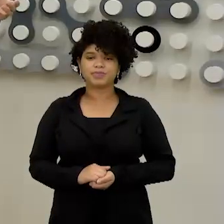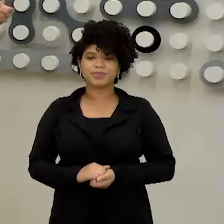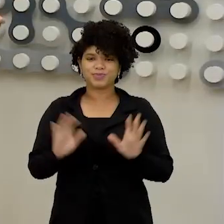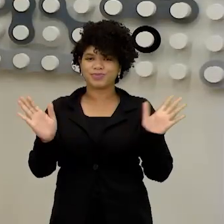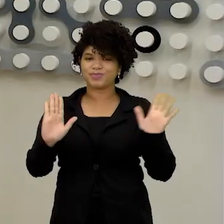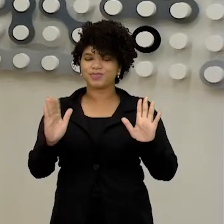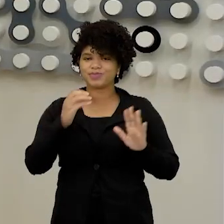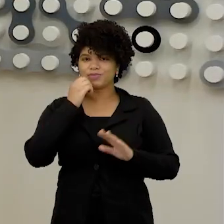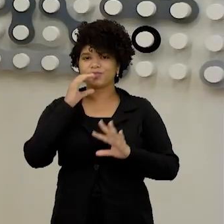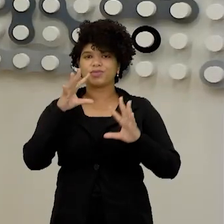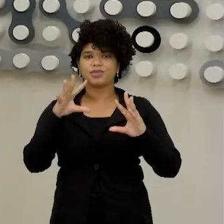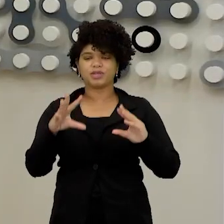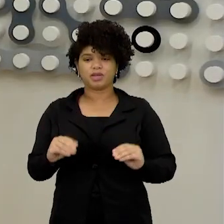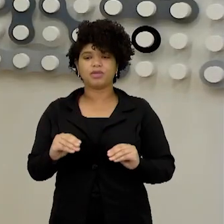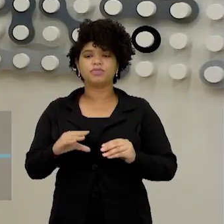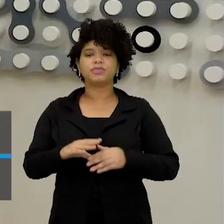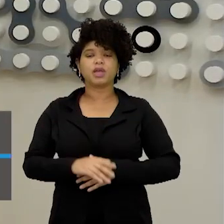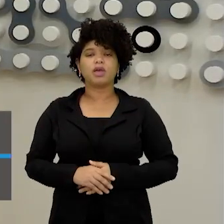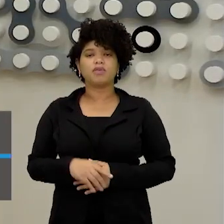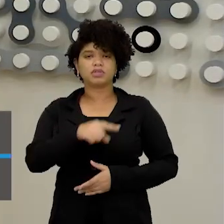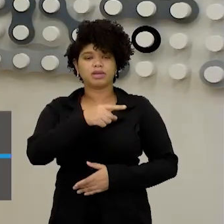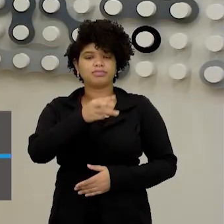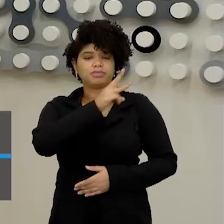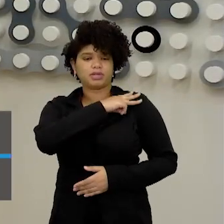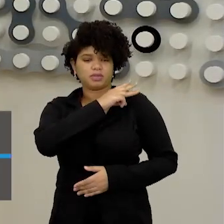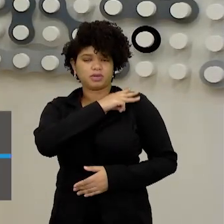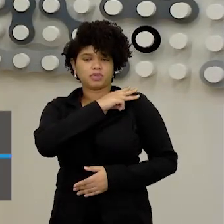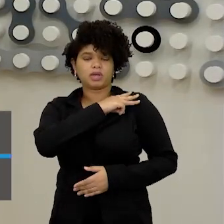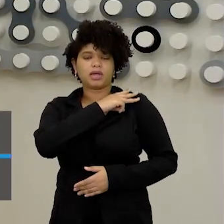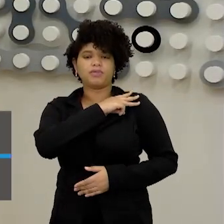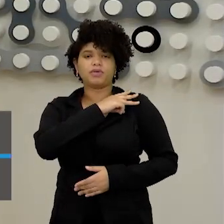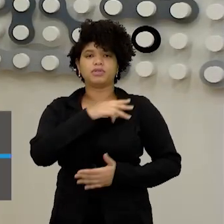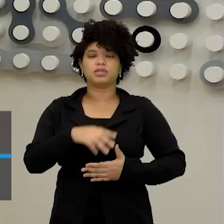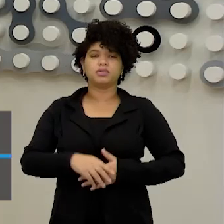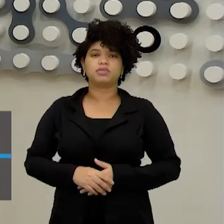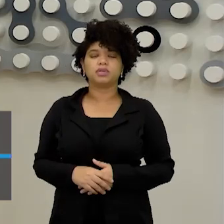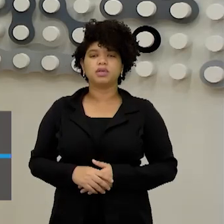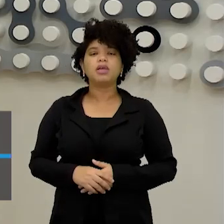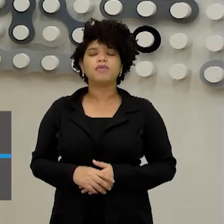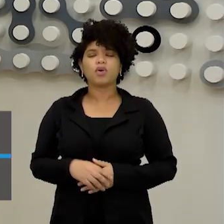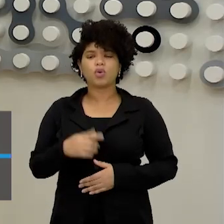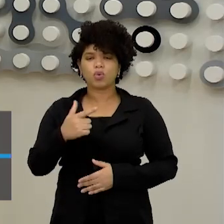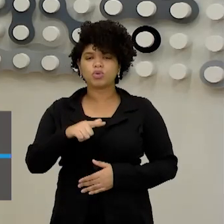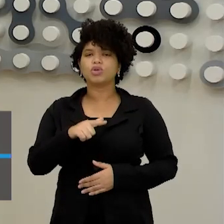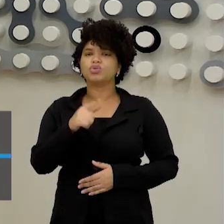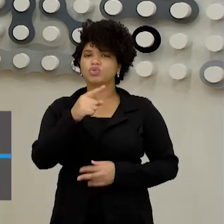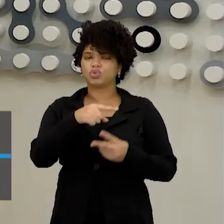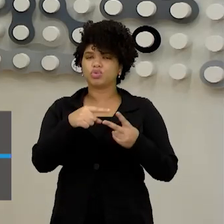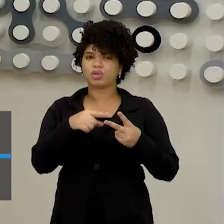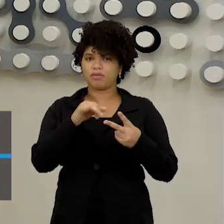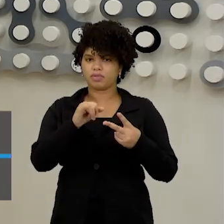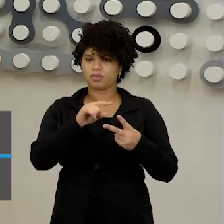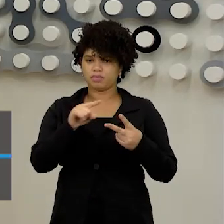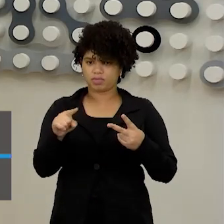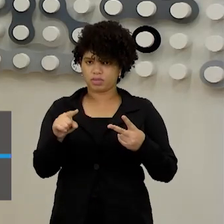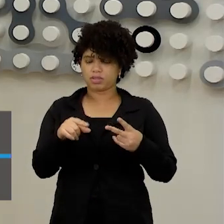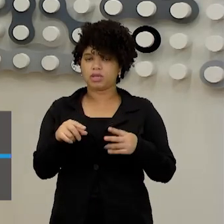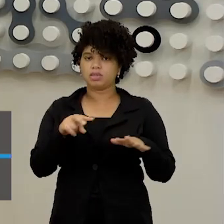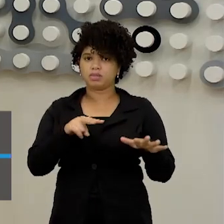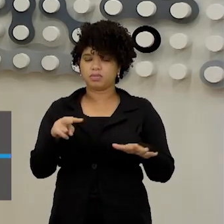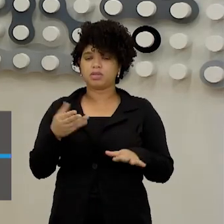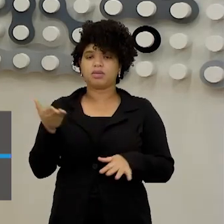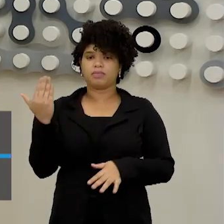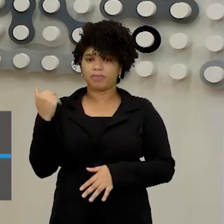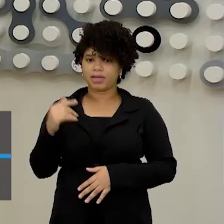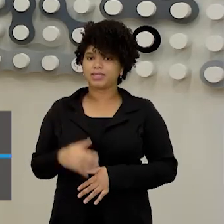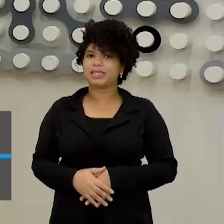Boa noite galera do terceiro ano médio, estudantes, professores, quero dizer aqui duas coisas. Primeiro que semana passada